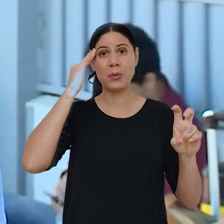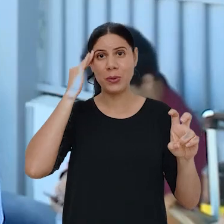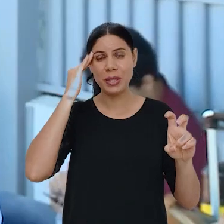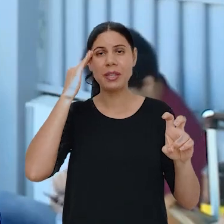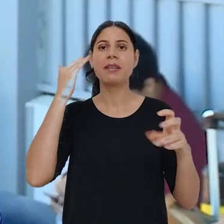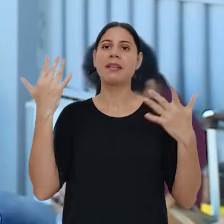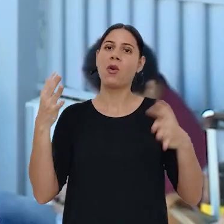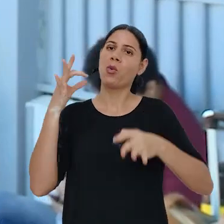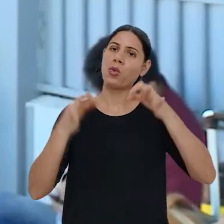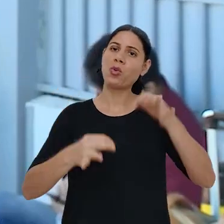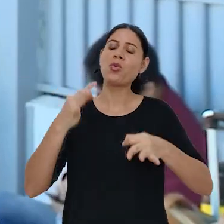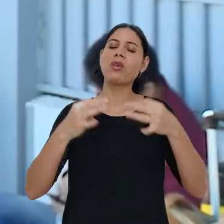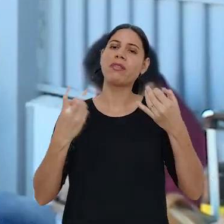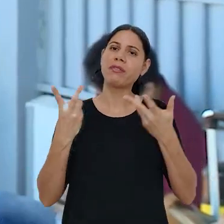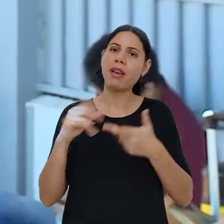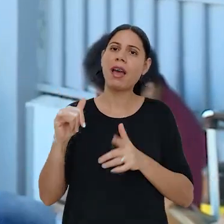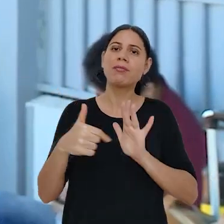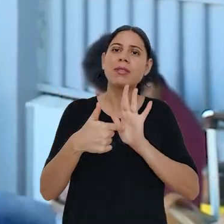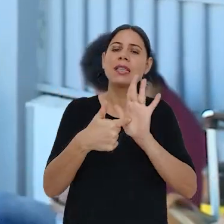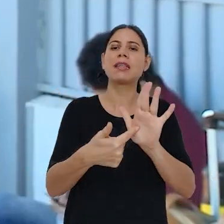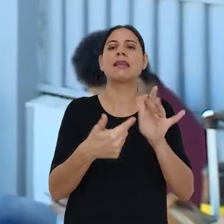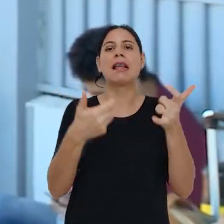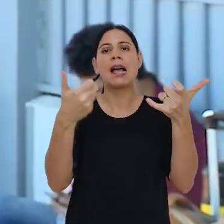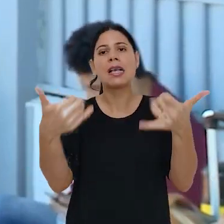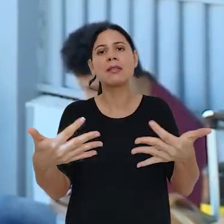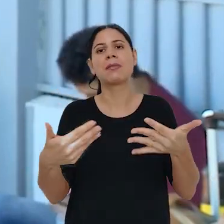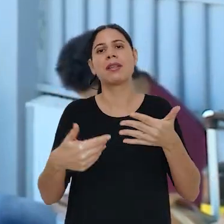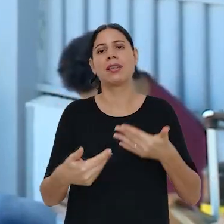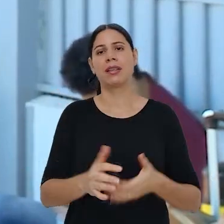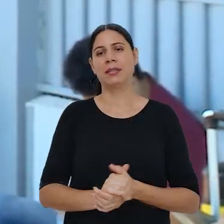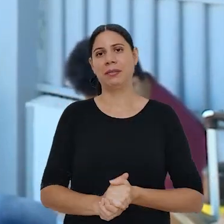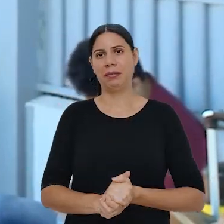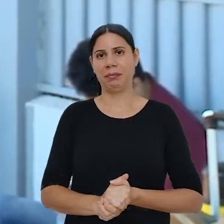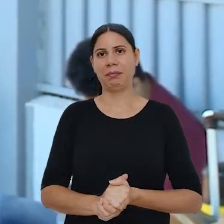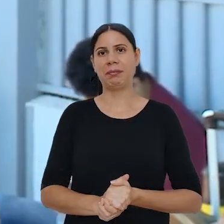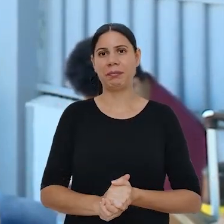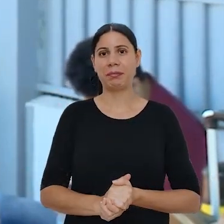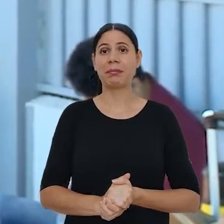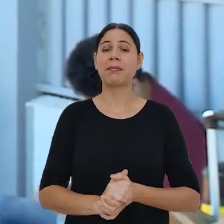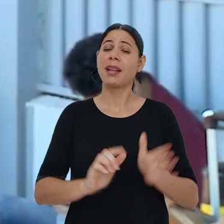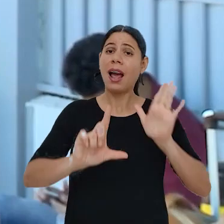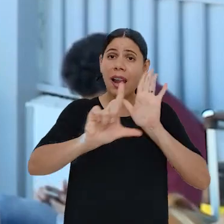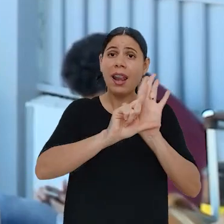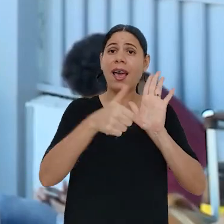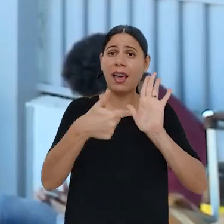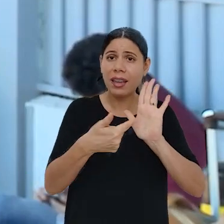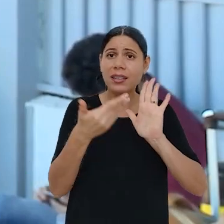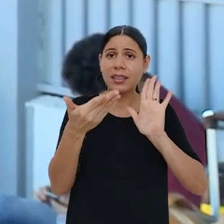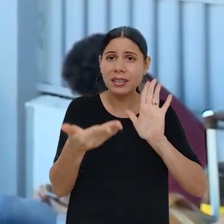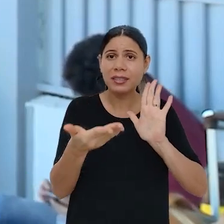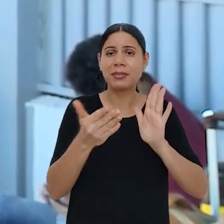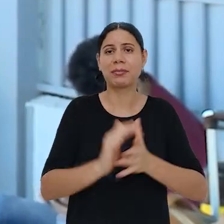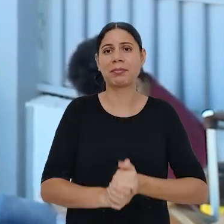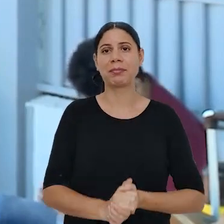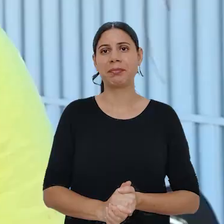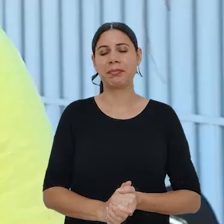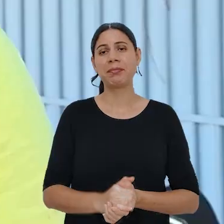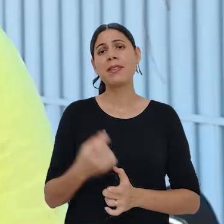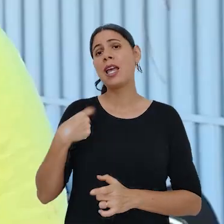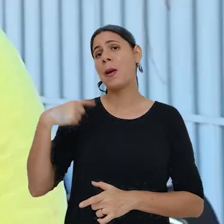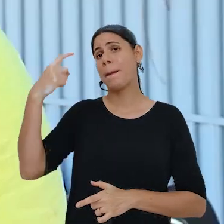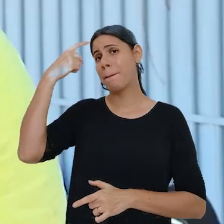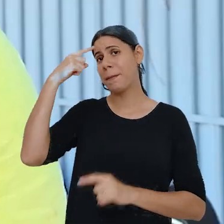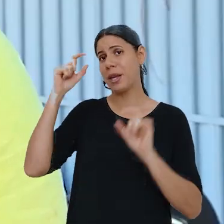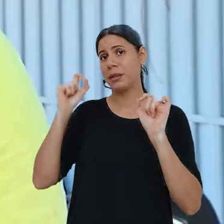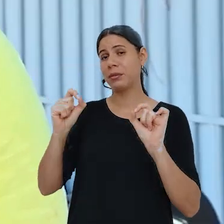fazer a apreciação da jurisdição da lei em relação ao caso concreto.